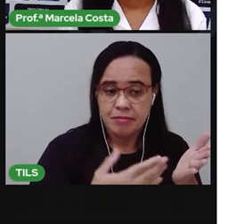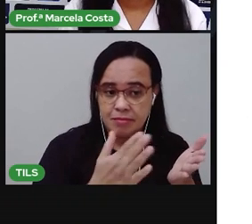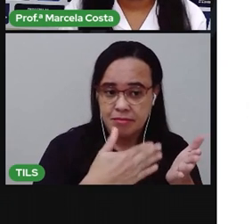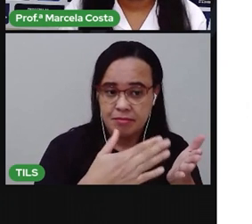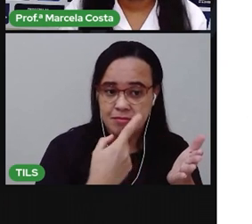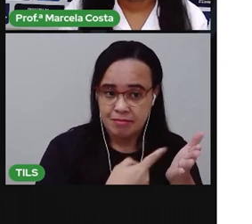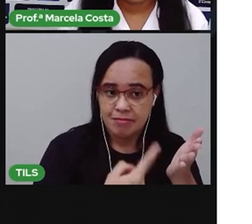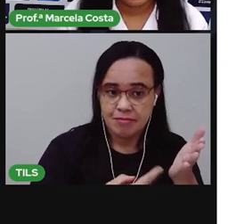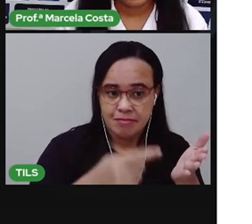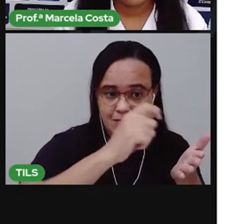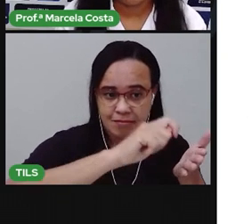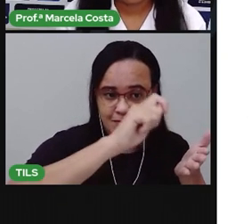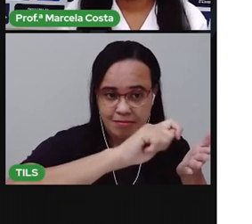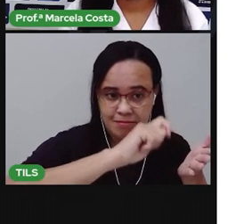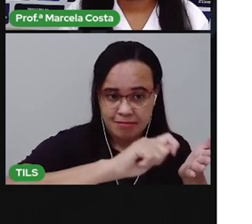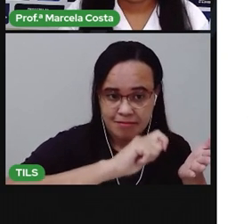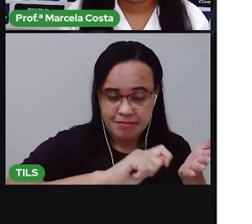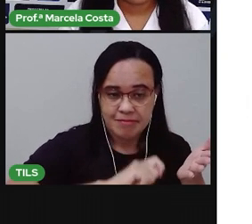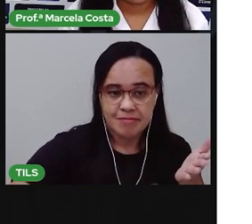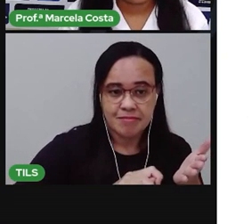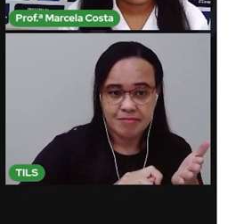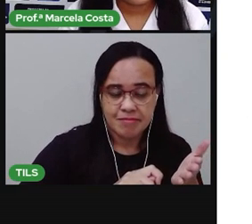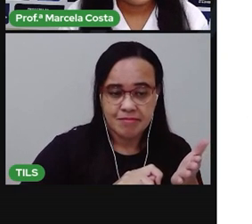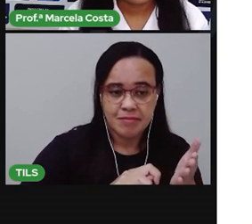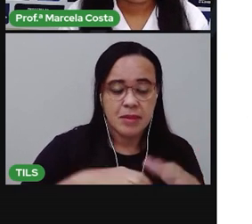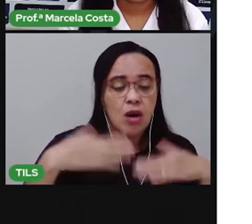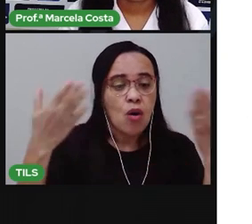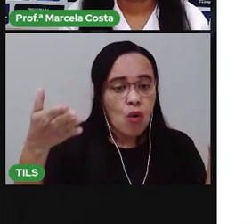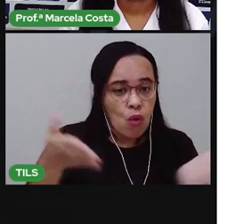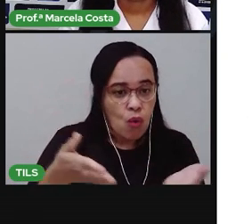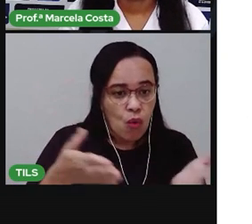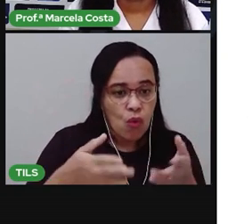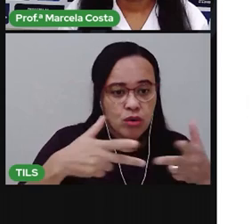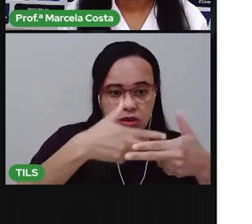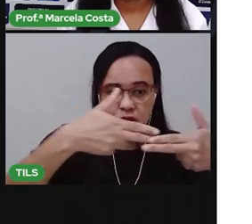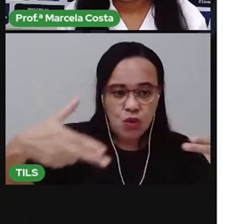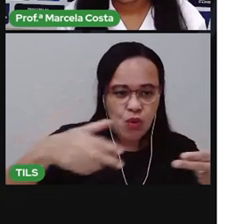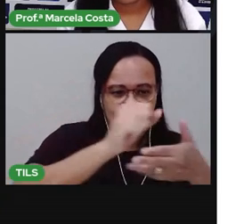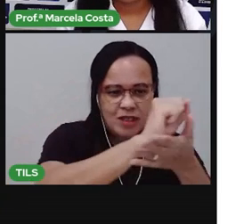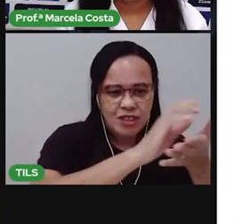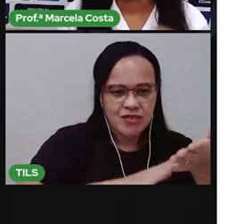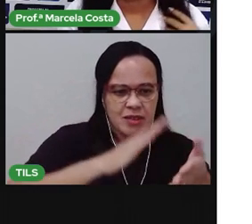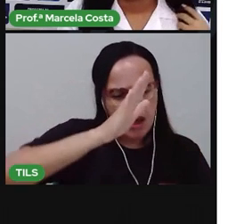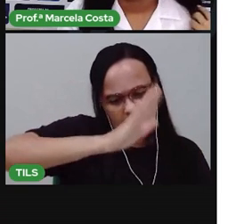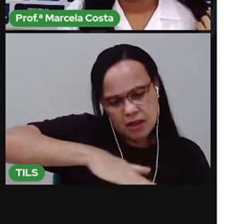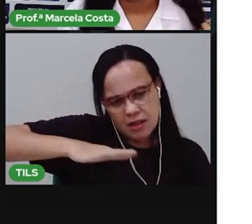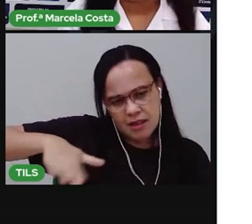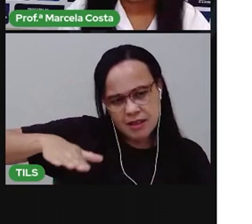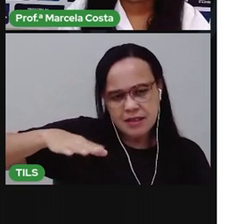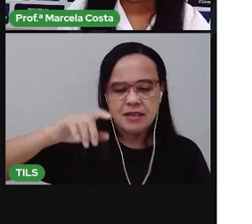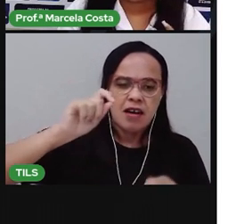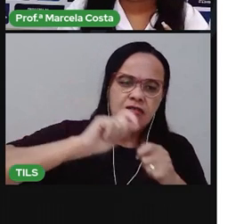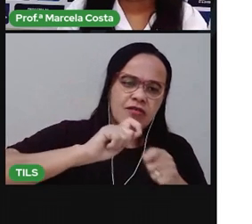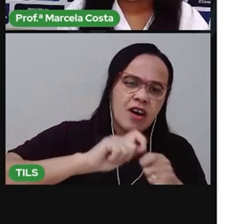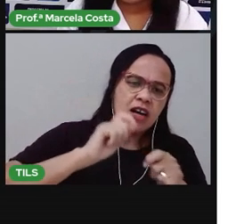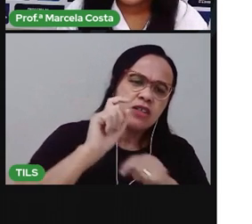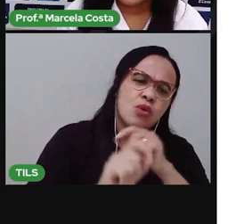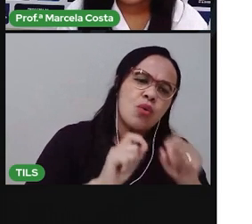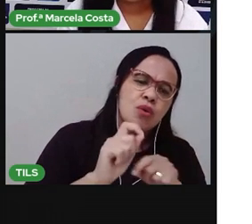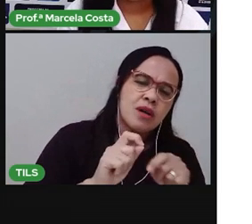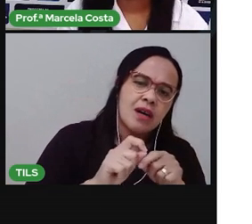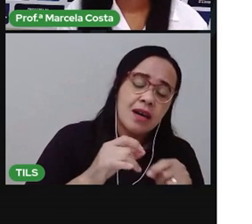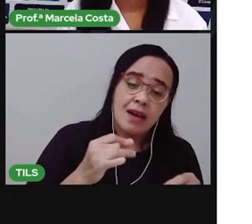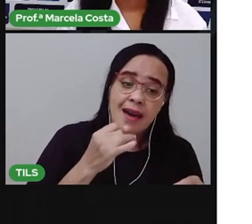Vamos ver aqui listas de algumas atividades diárias das crianças. As crianças, geralmente, têm hora de guardar os